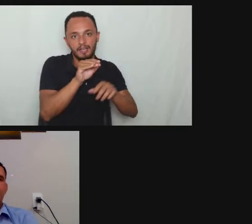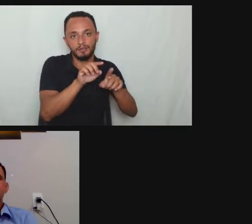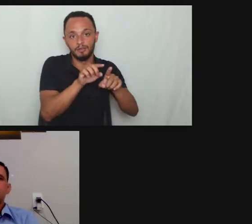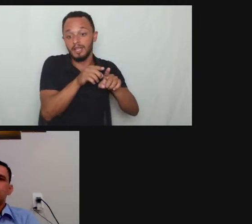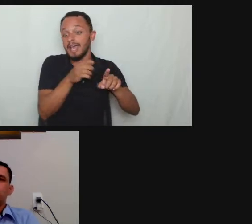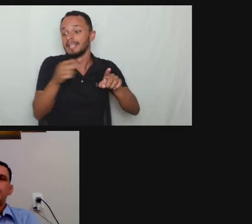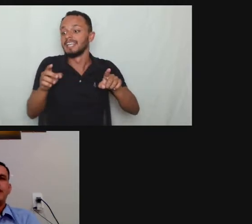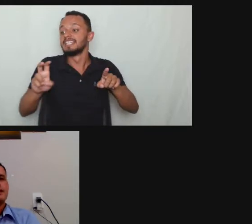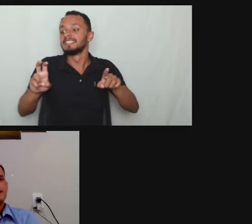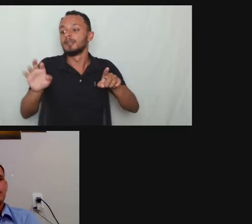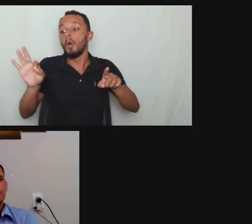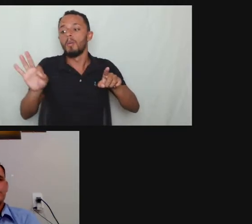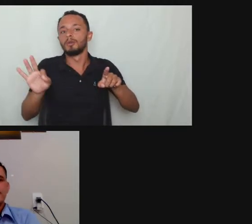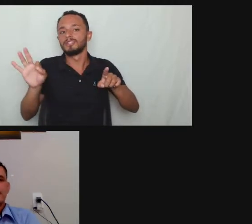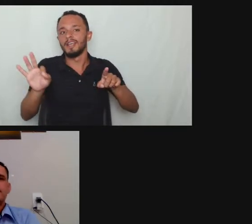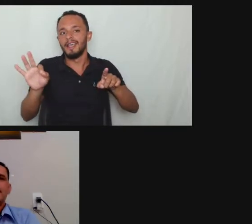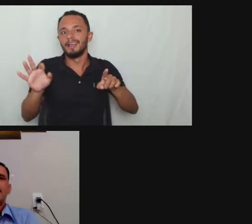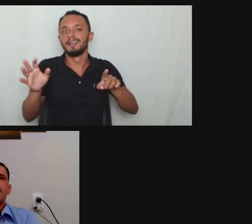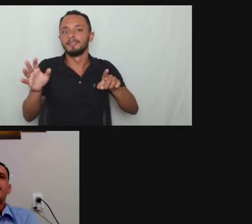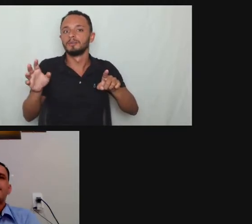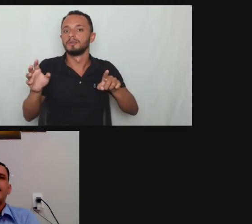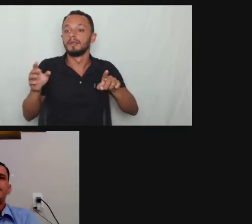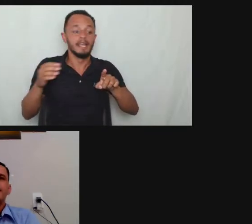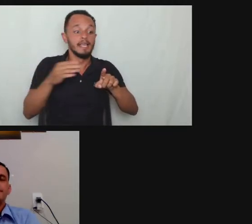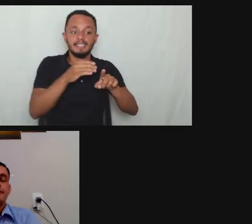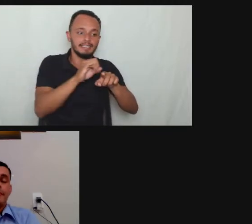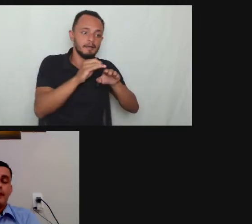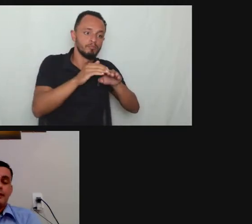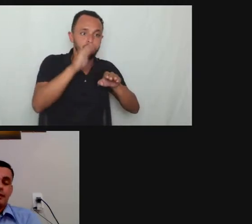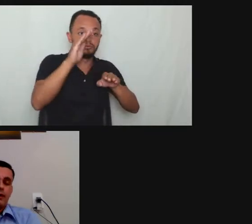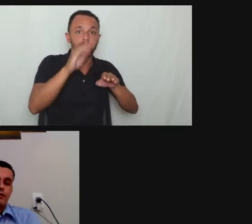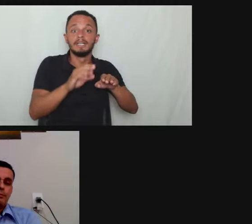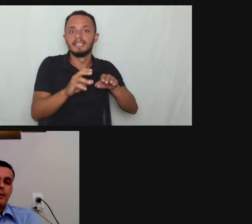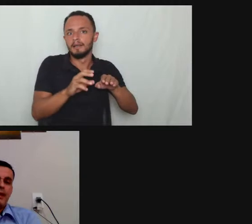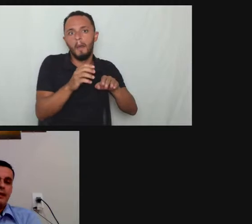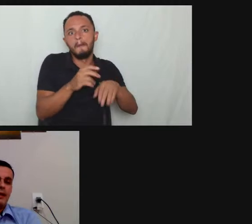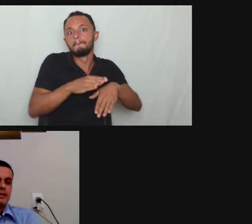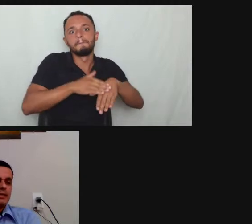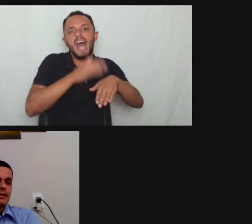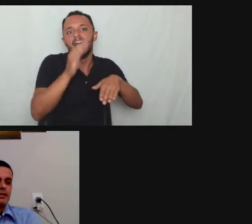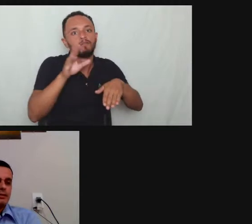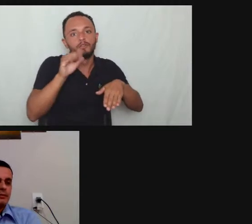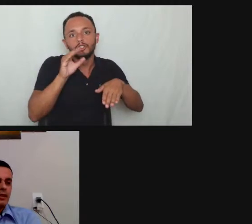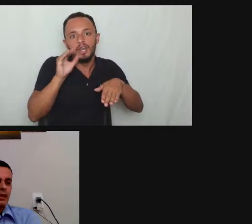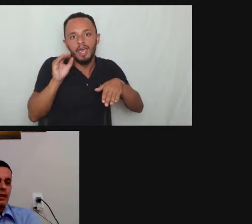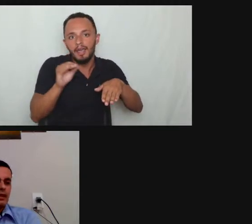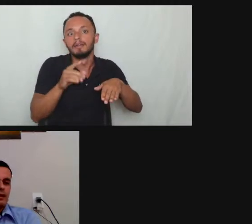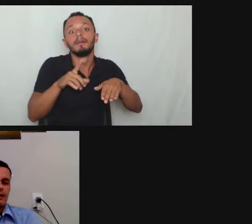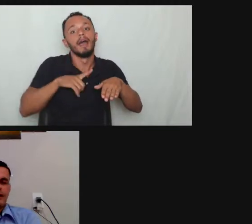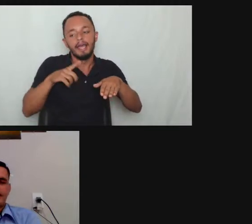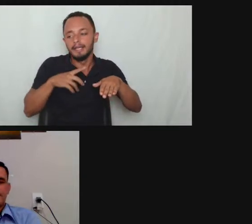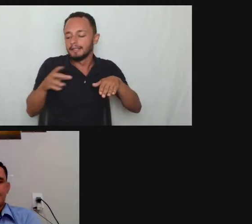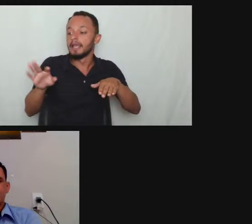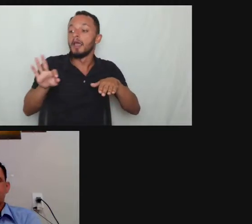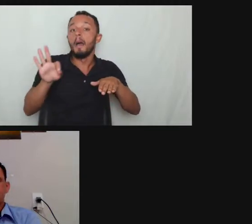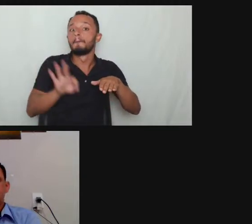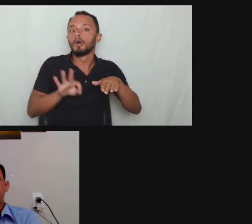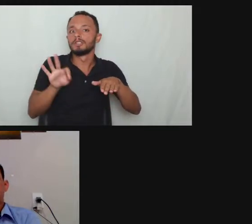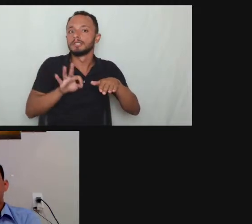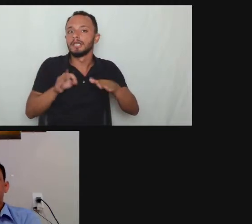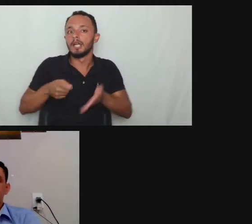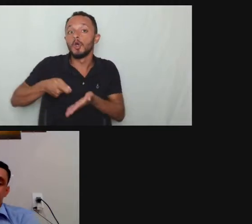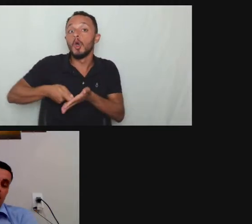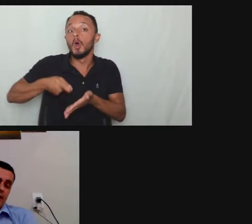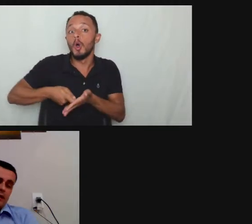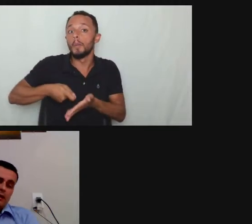uma limitação não é cinco por cento e tá cravado aí então acho bem interessante é essa